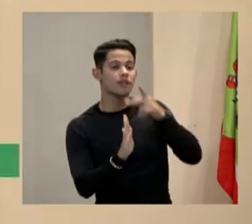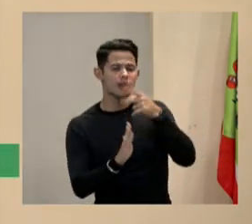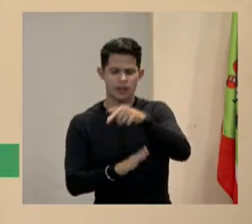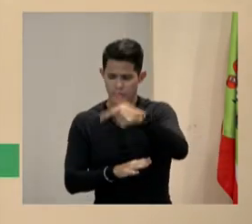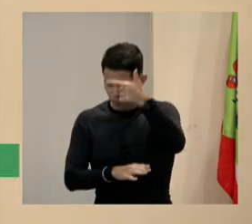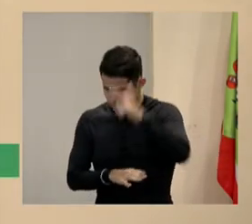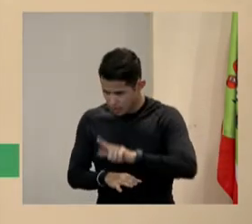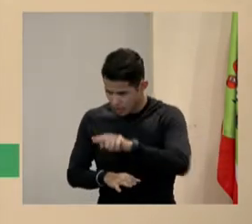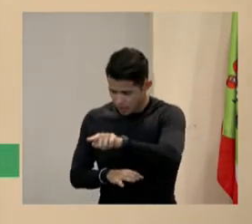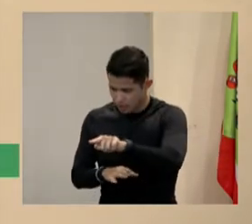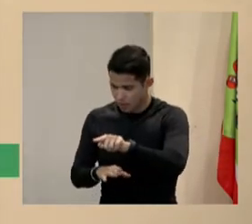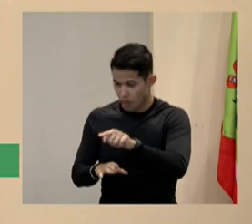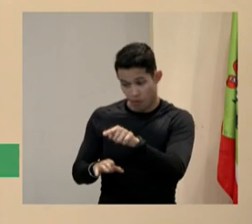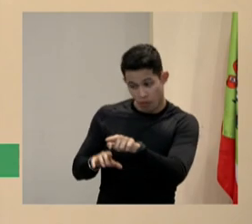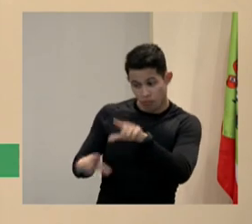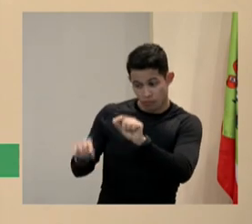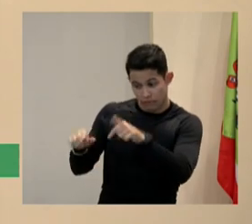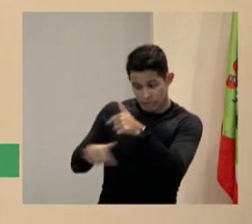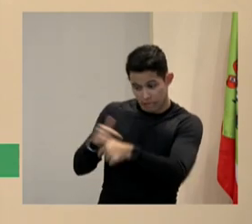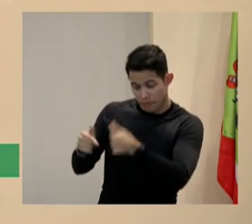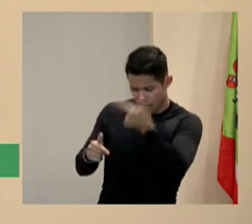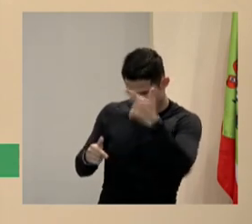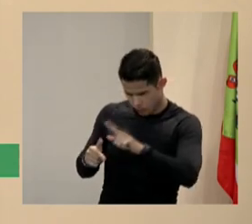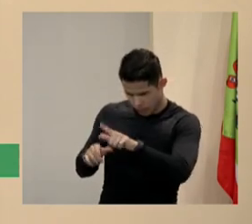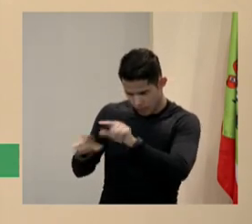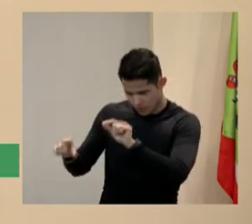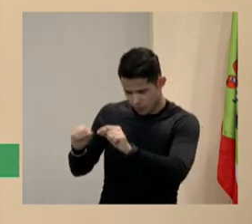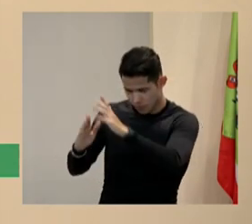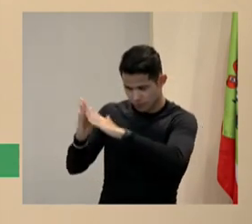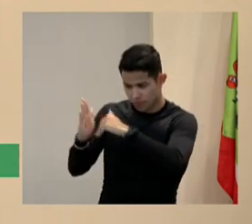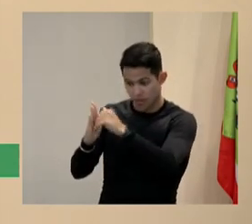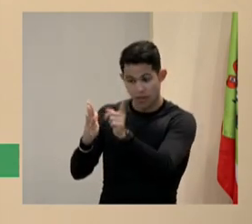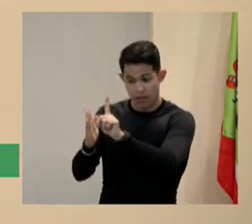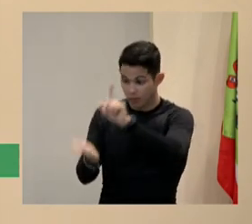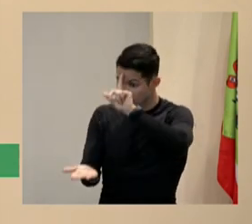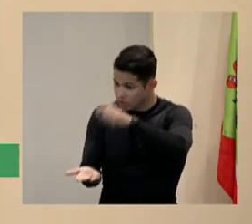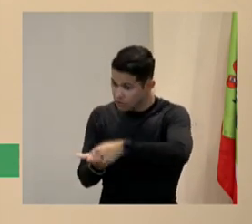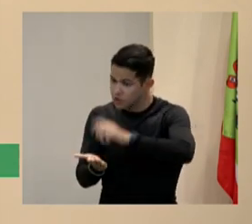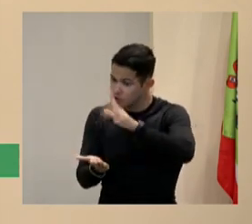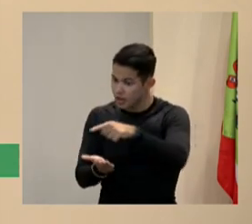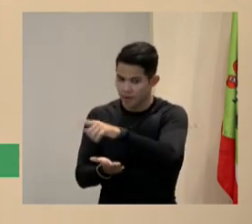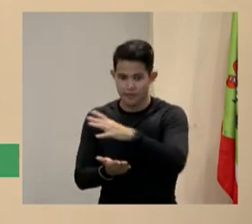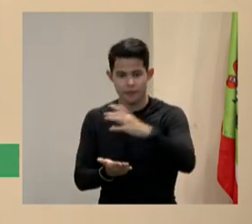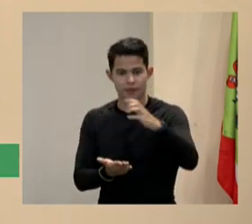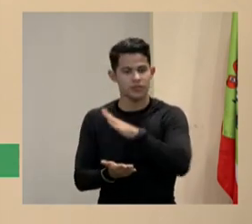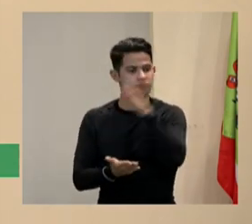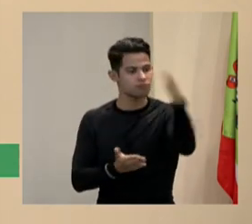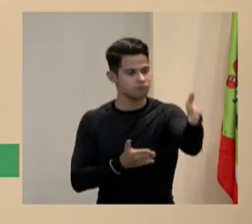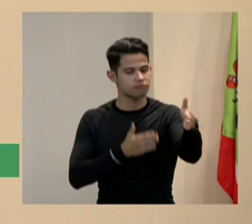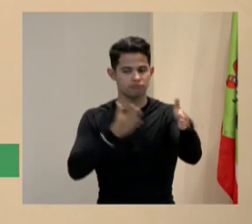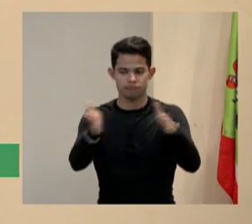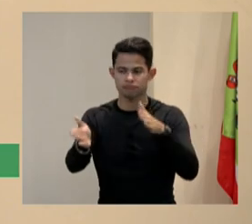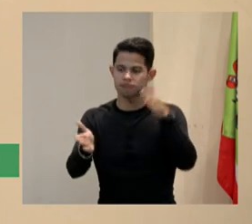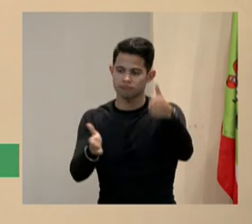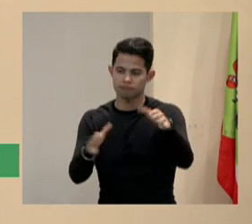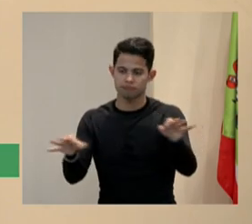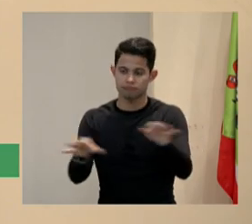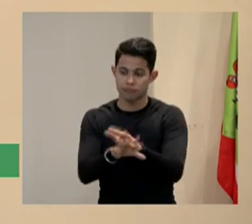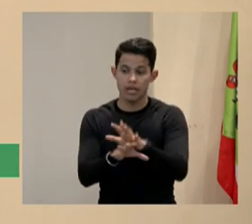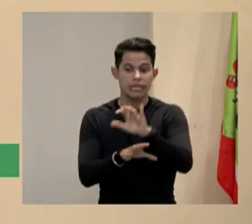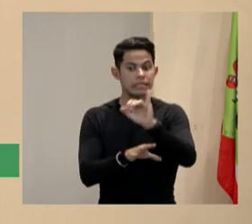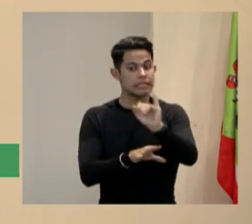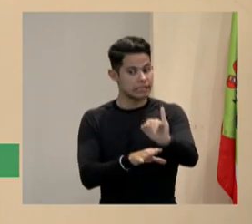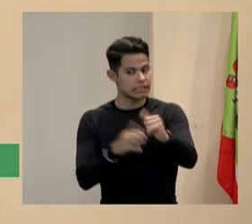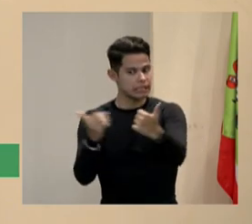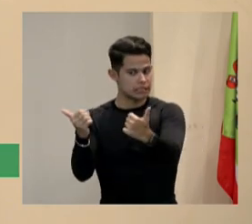falou olha o seu trabalho é você vai escolher as cores toma se vira você vai ter que viajar tal tal aí se ele precisasse de